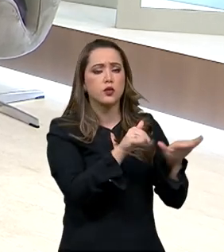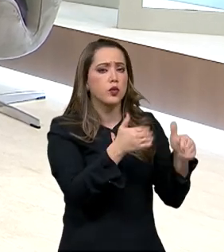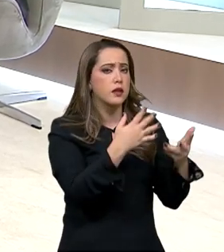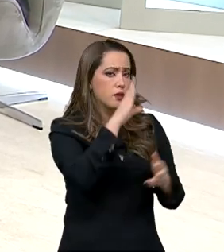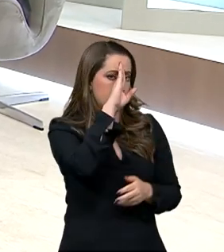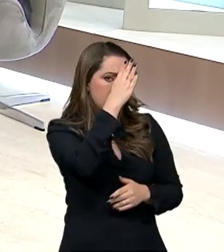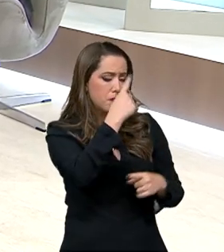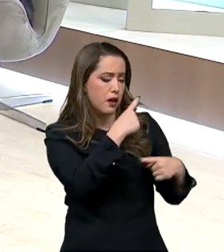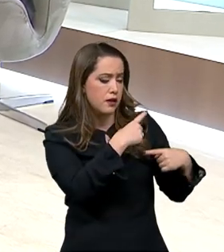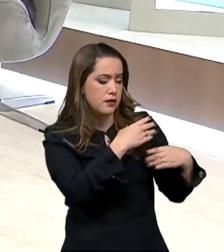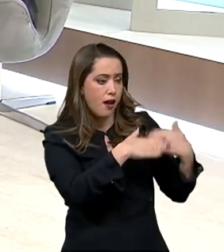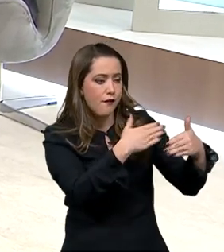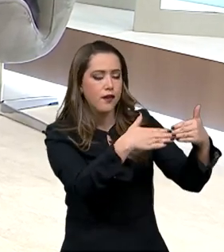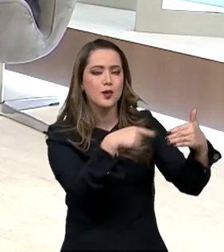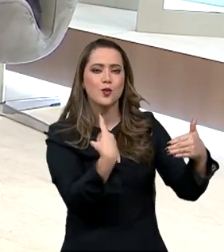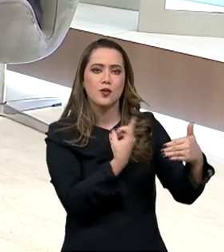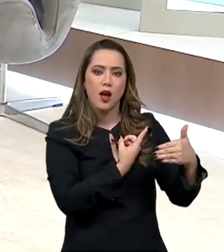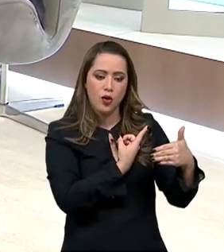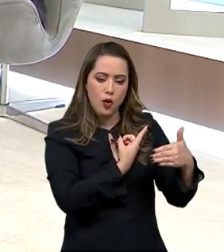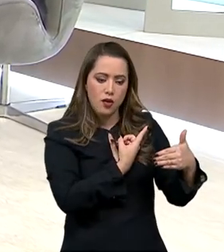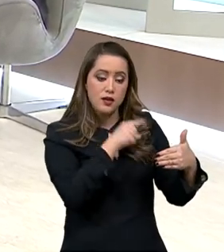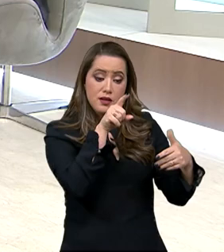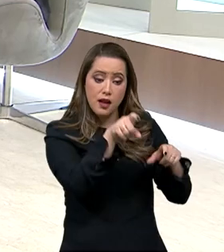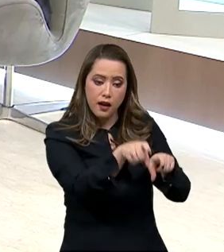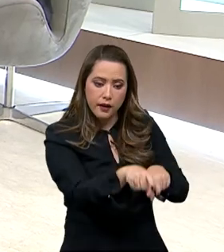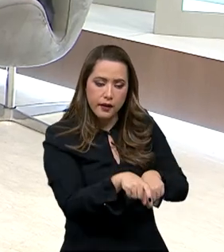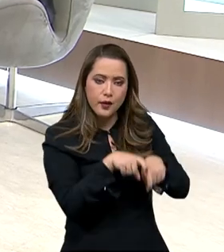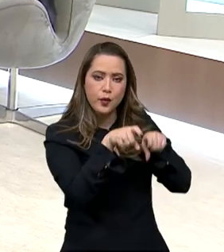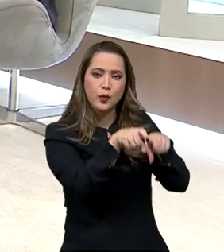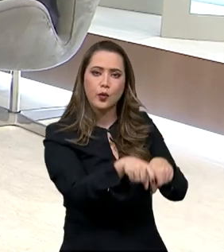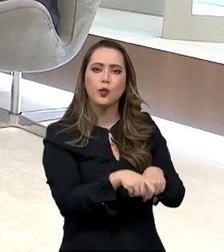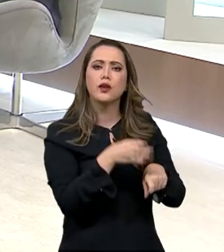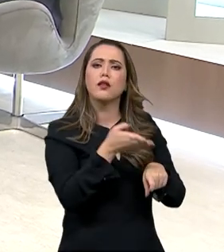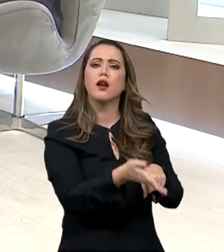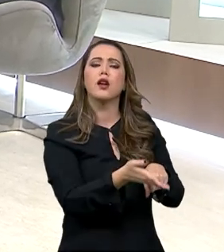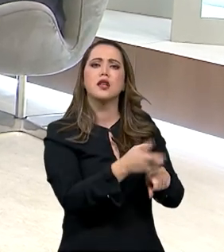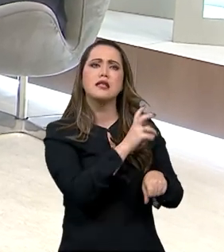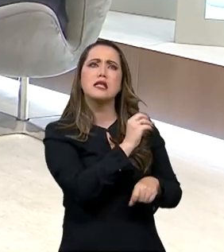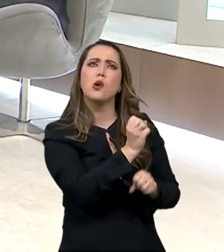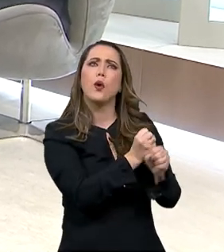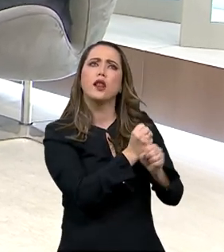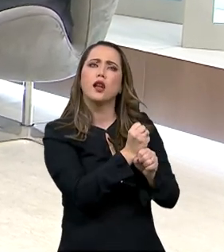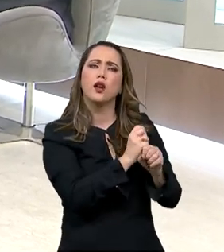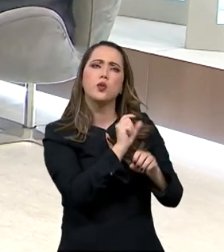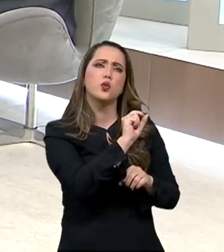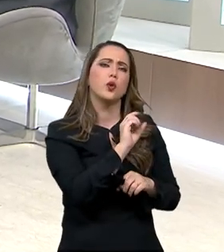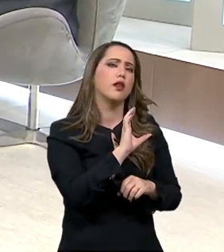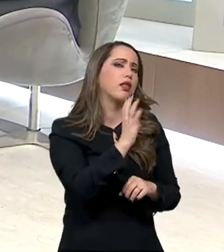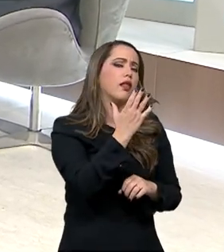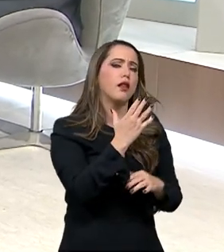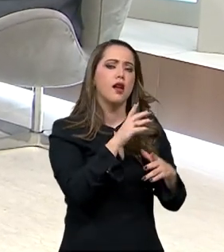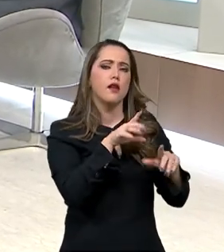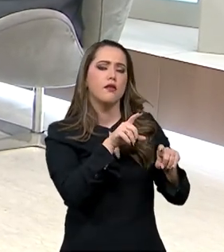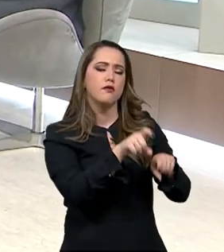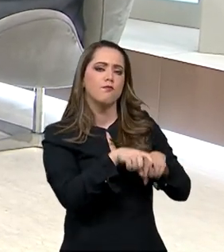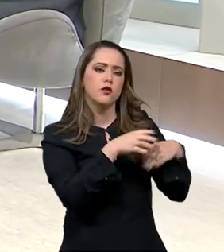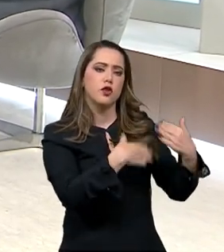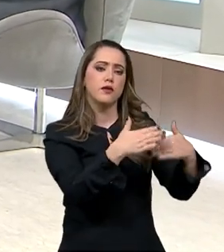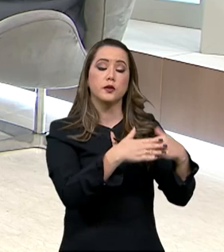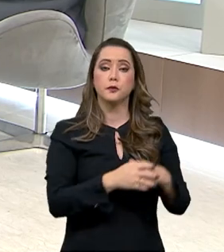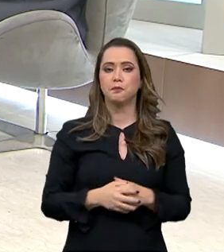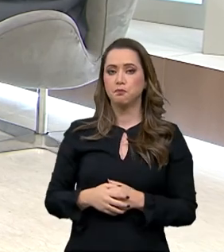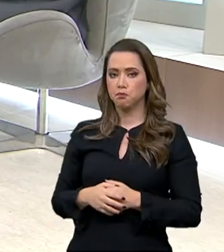principais avanços da nossa agricultura nesse contexto, presidente? Eu acho que nós podemos sumarizar, Roberto, em três